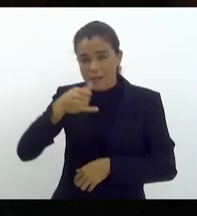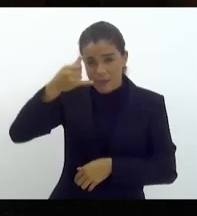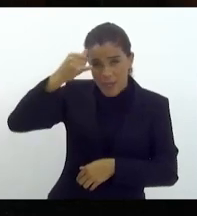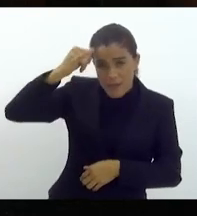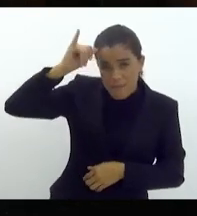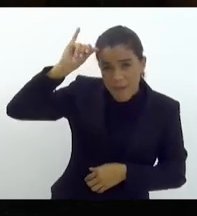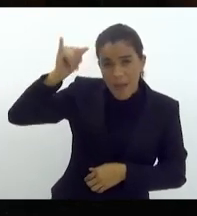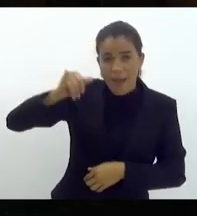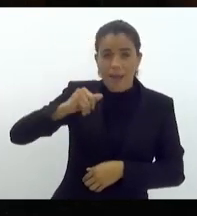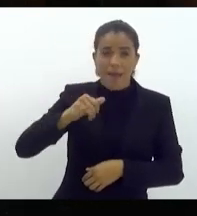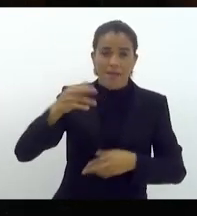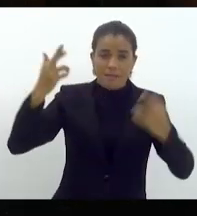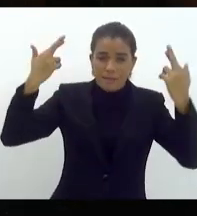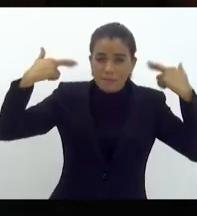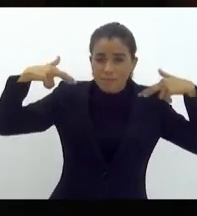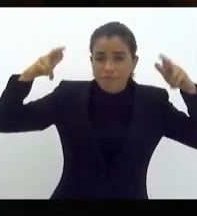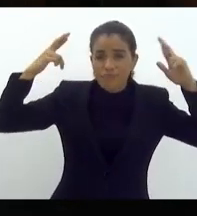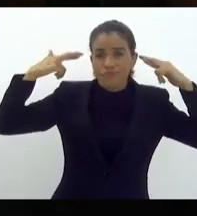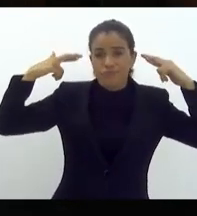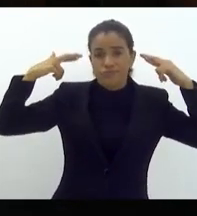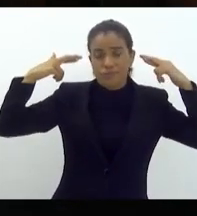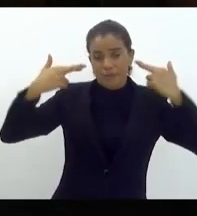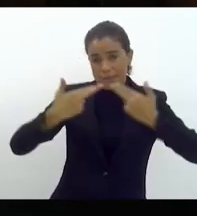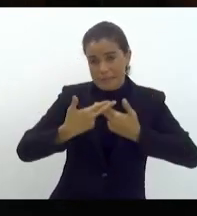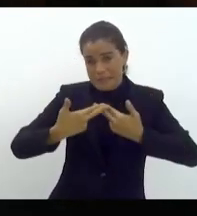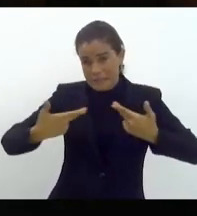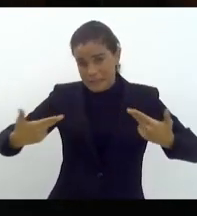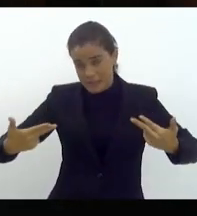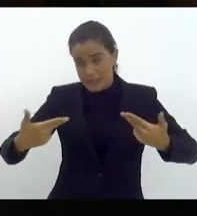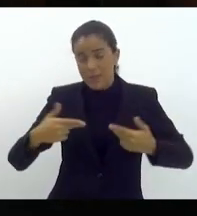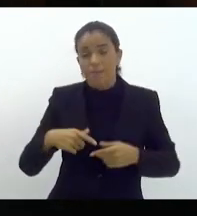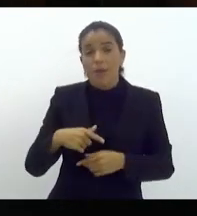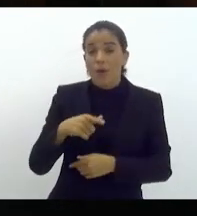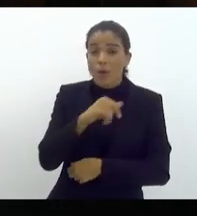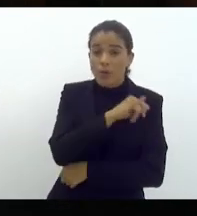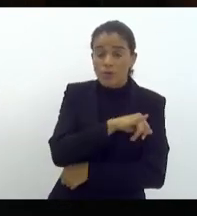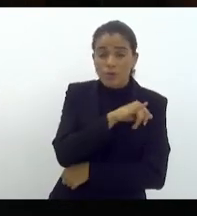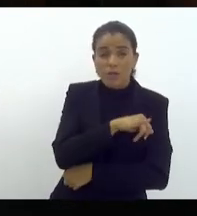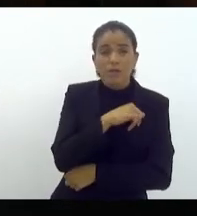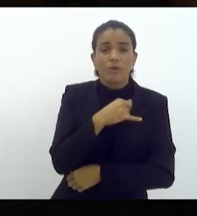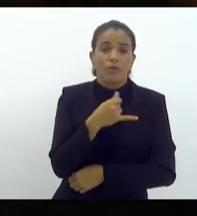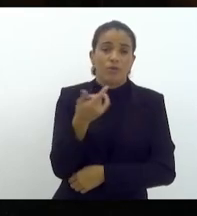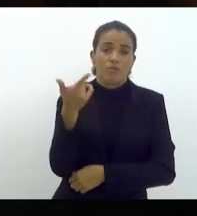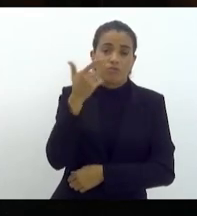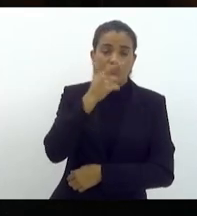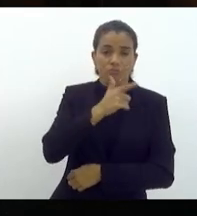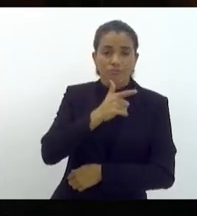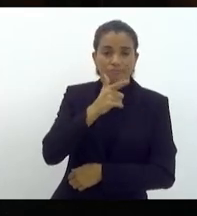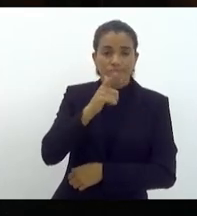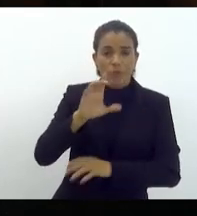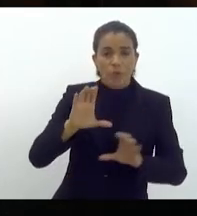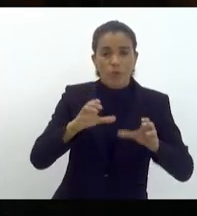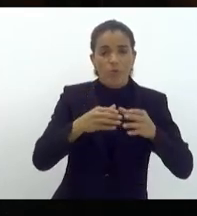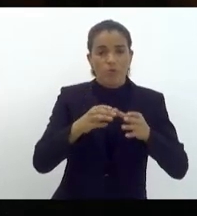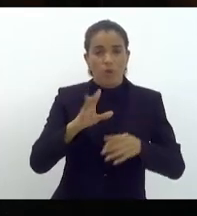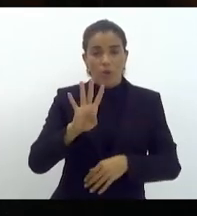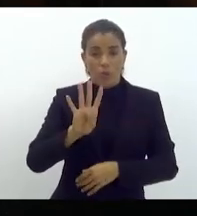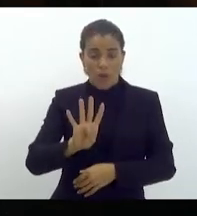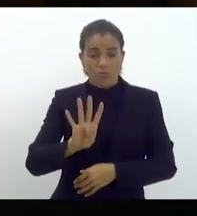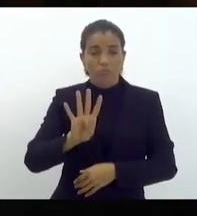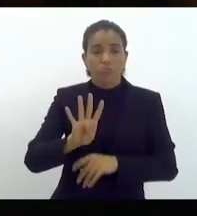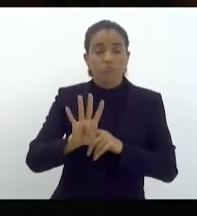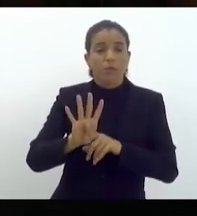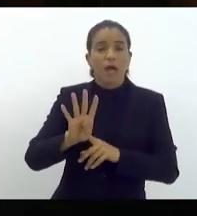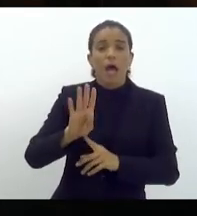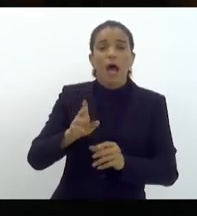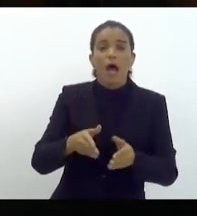suínos, caprinos e ovinos. Para que o Rio de Janeiro prossiga com o Bloco 4 para suspensão